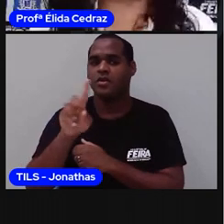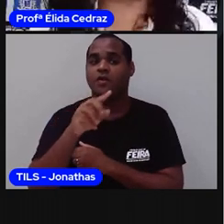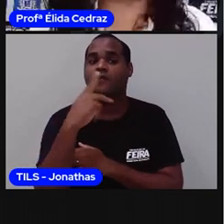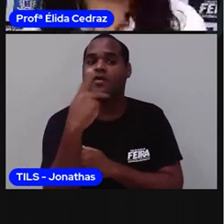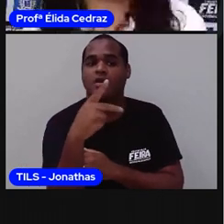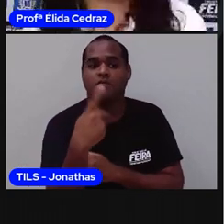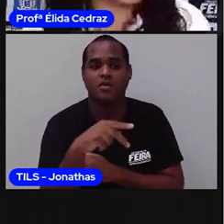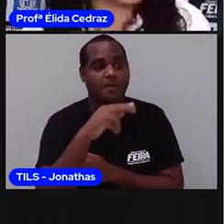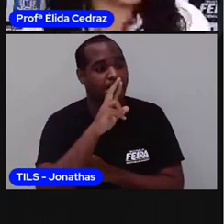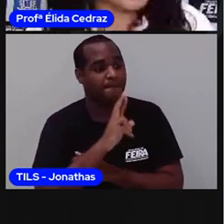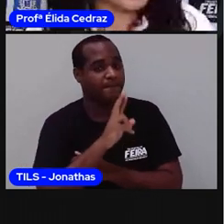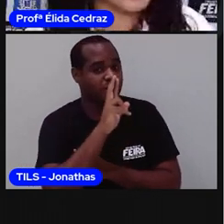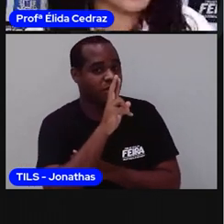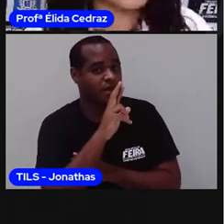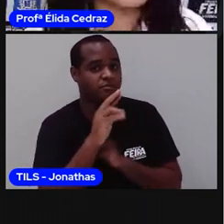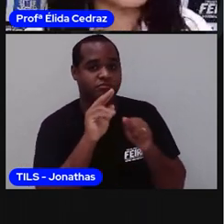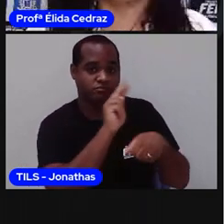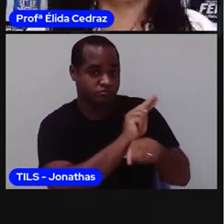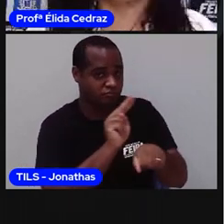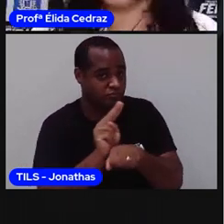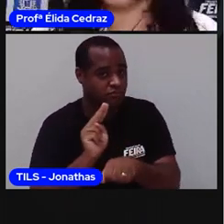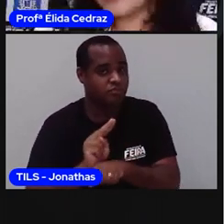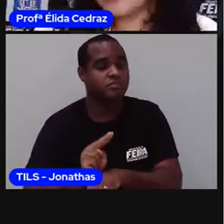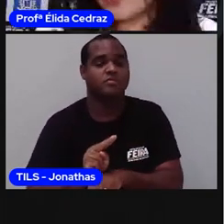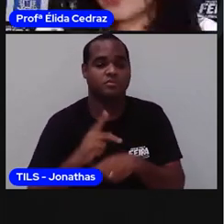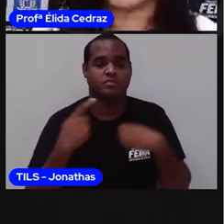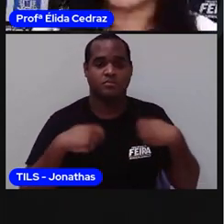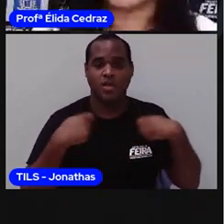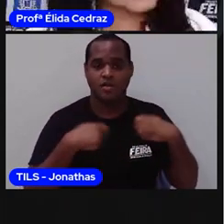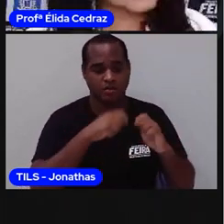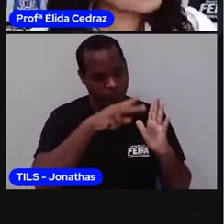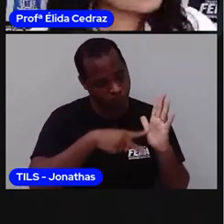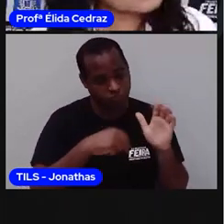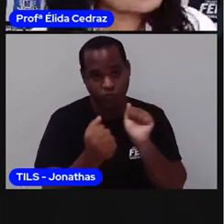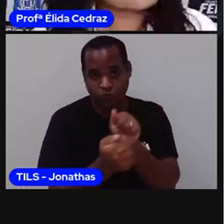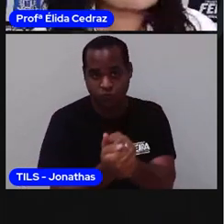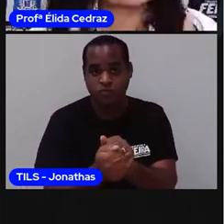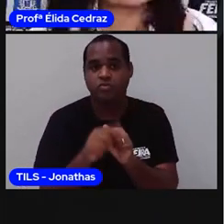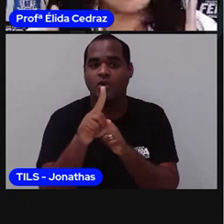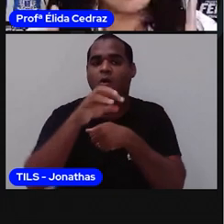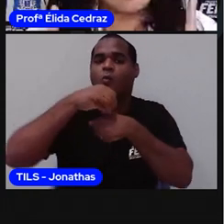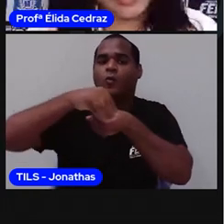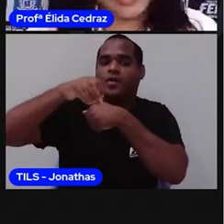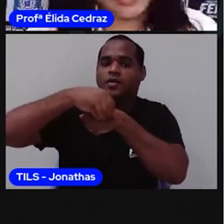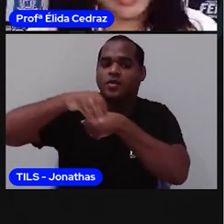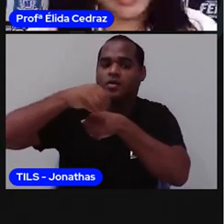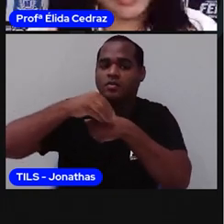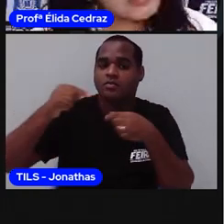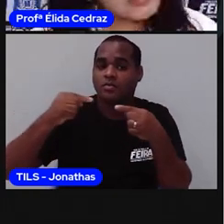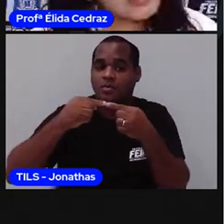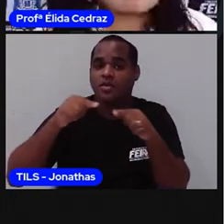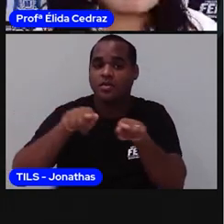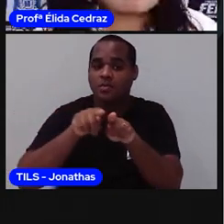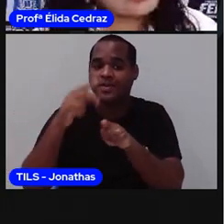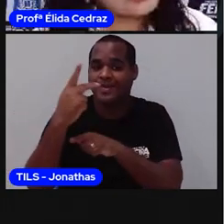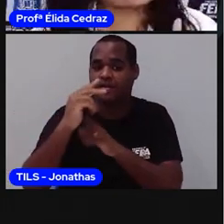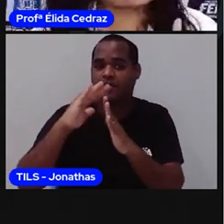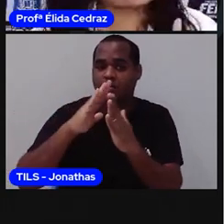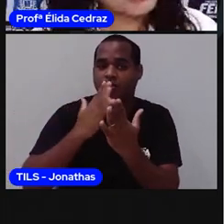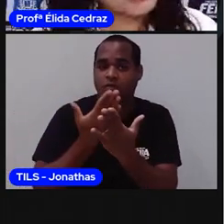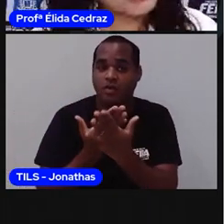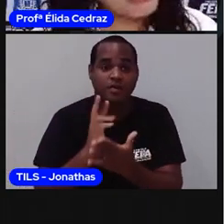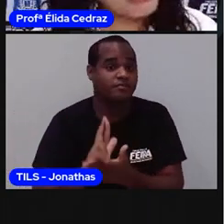a pessoa que fica com você em casa. E outro, siga as orientações lá do caderno de orientações que